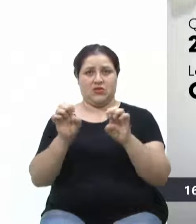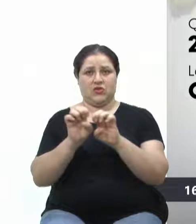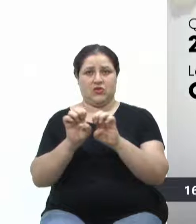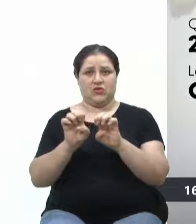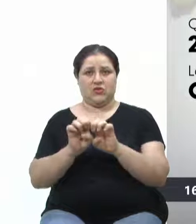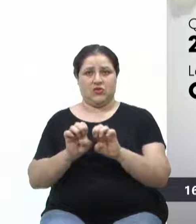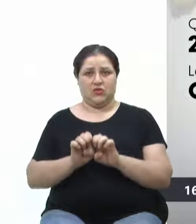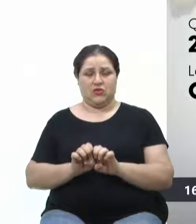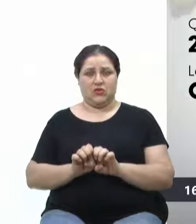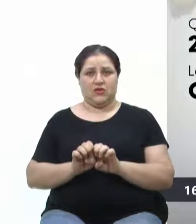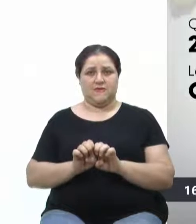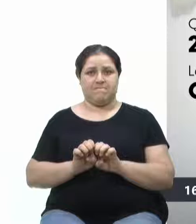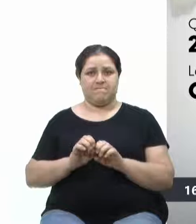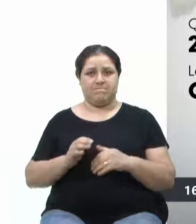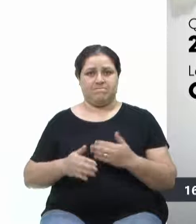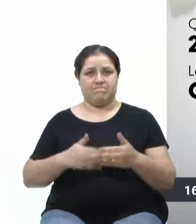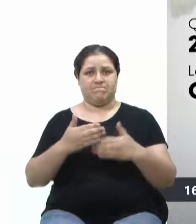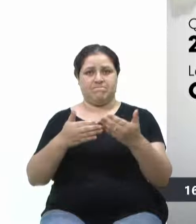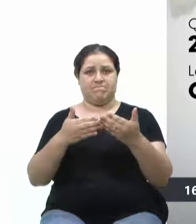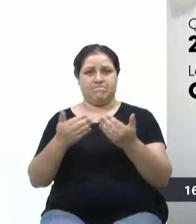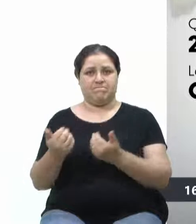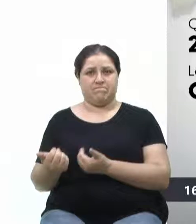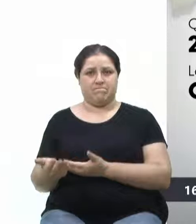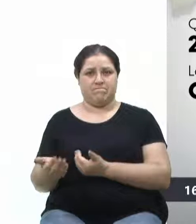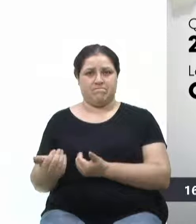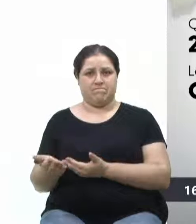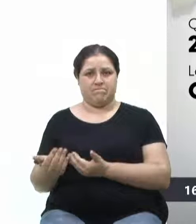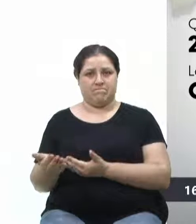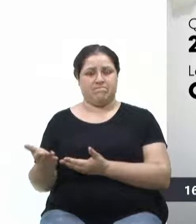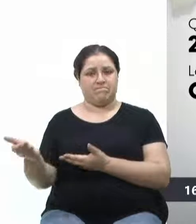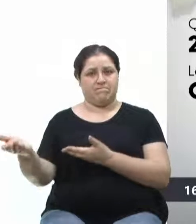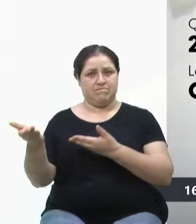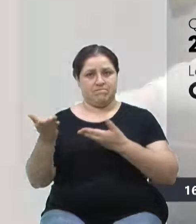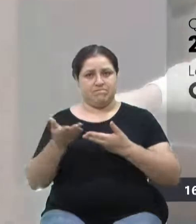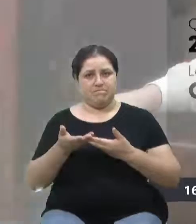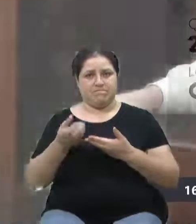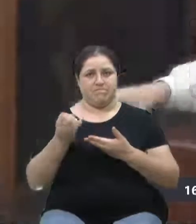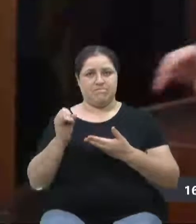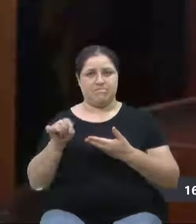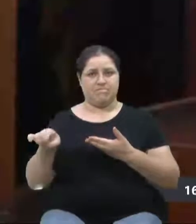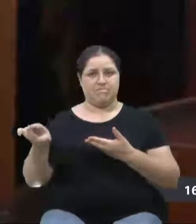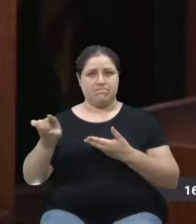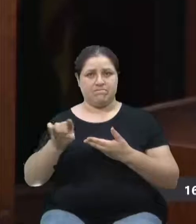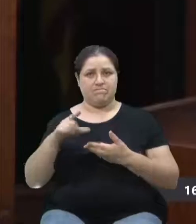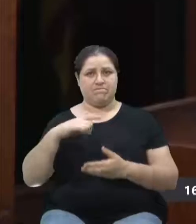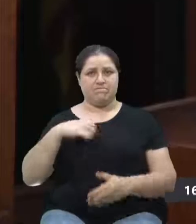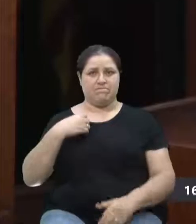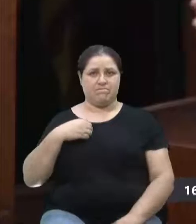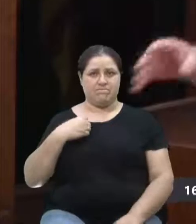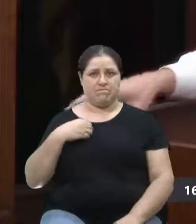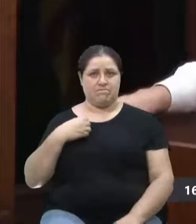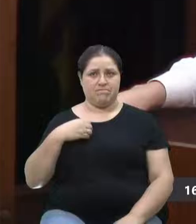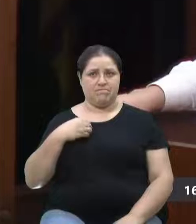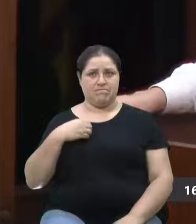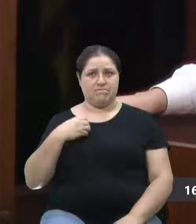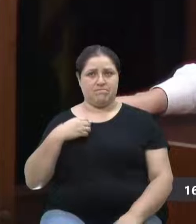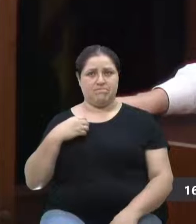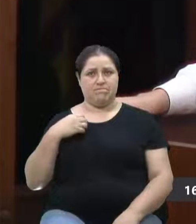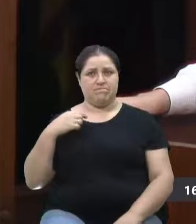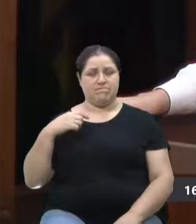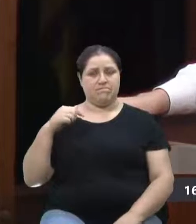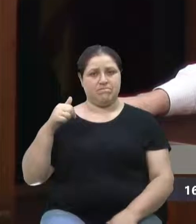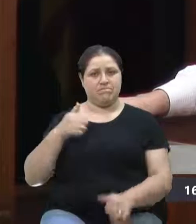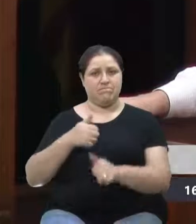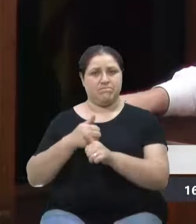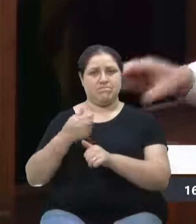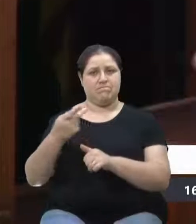e no desenvolvimento aí dos nossos jovens. Então, fica o convite, se alguém estiver por aqui, por